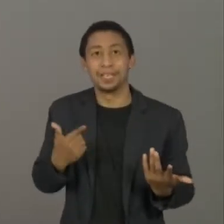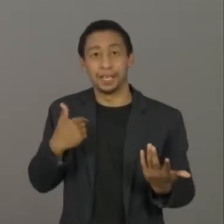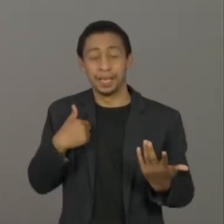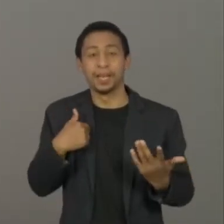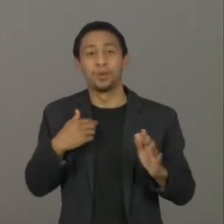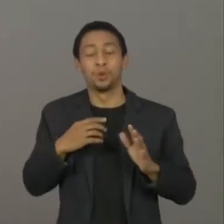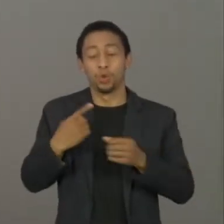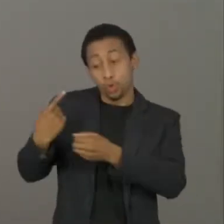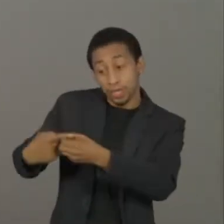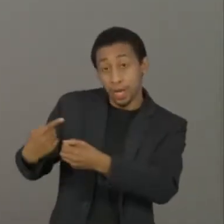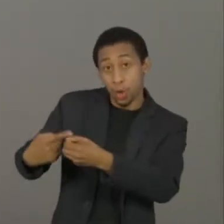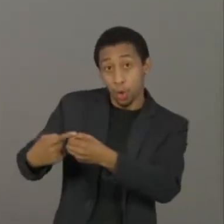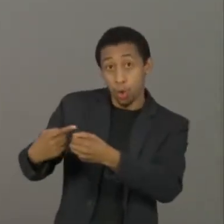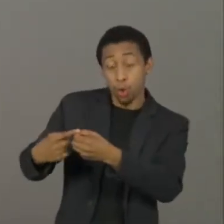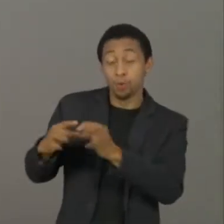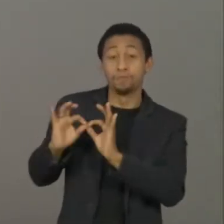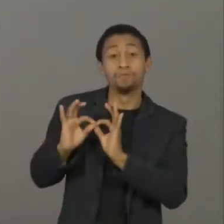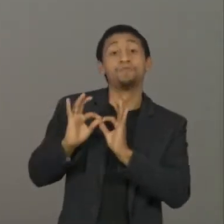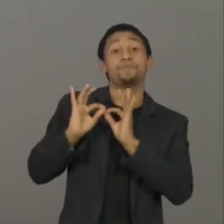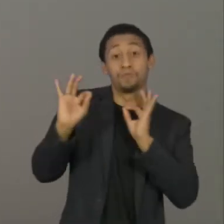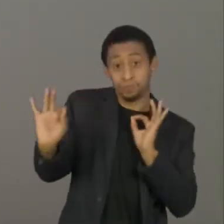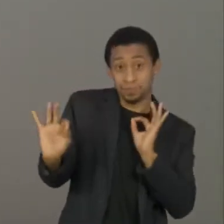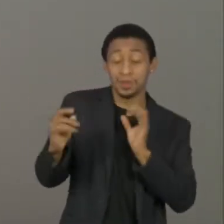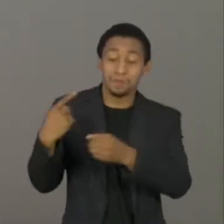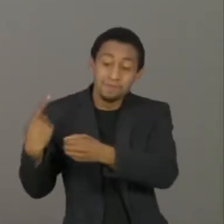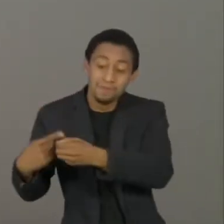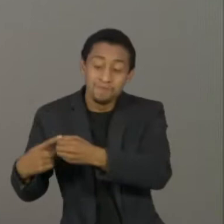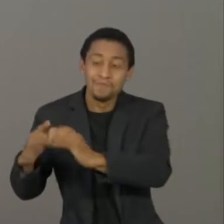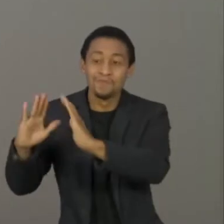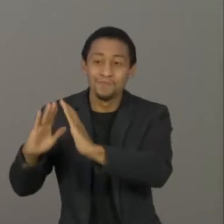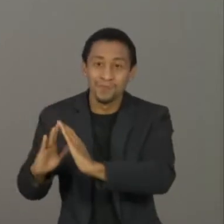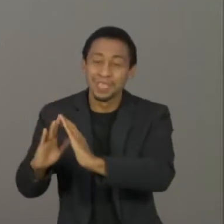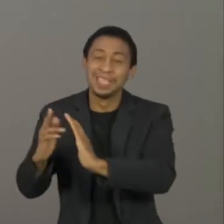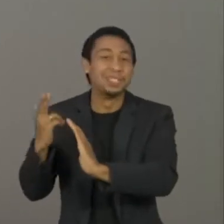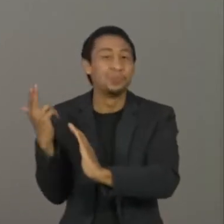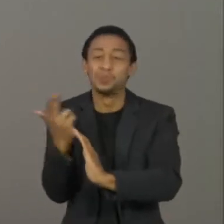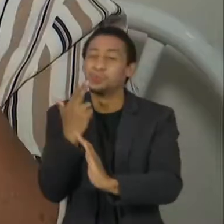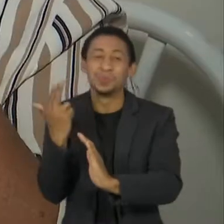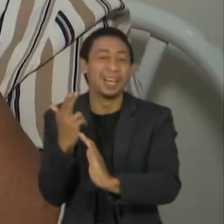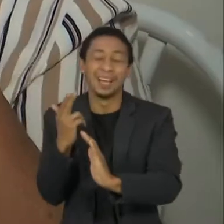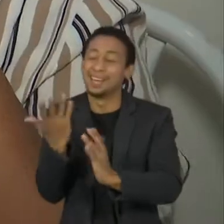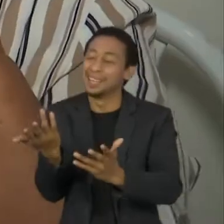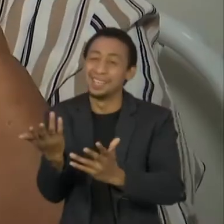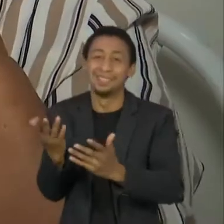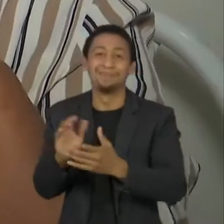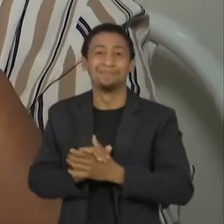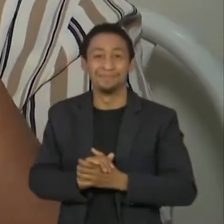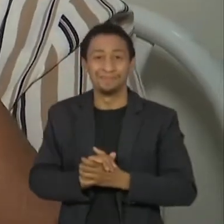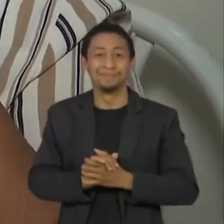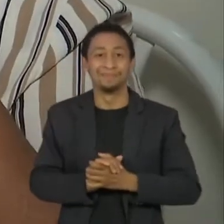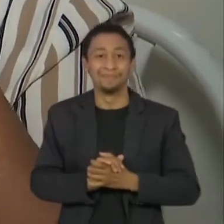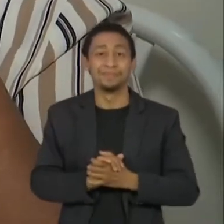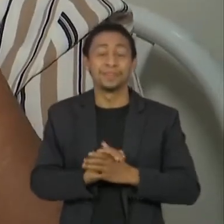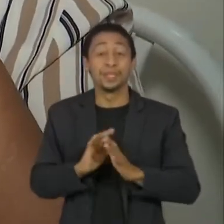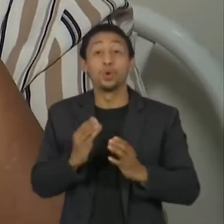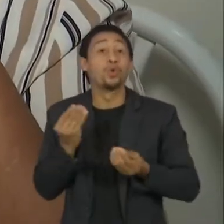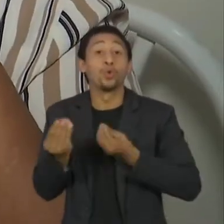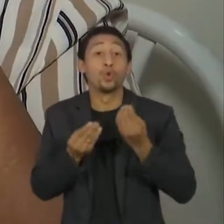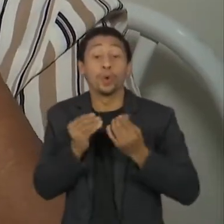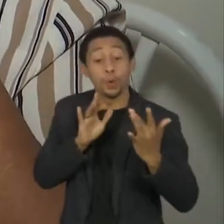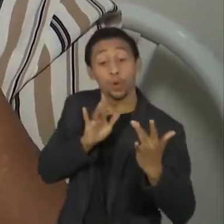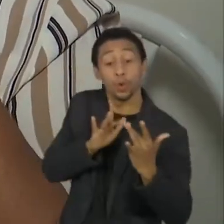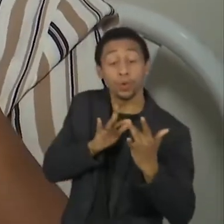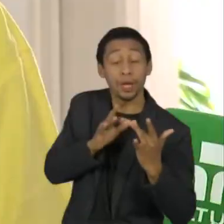estou no interior, acabei me refugiando no interior e não tem como ficar longe, né? A outra forma de contato é pelo